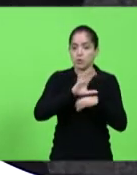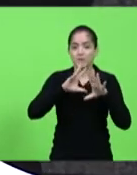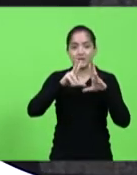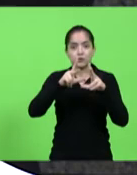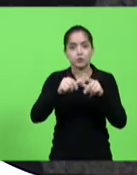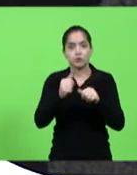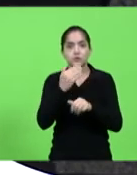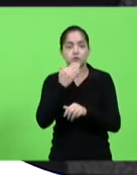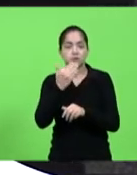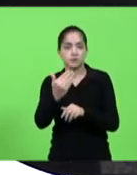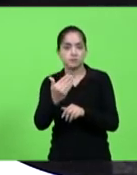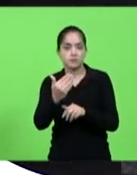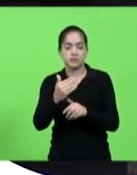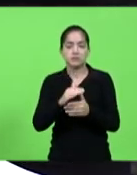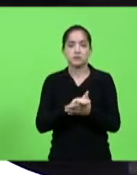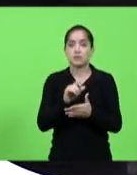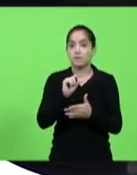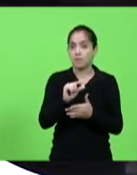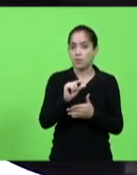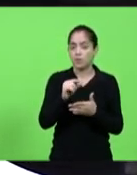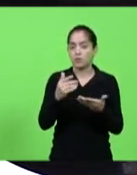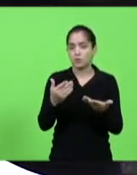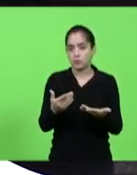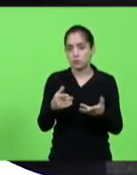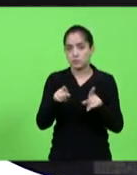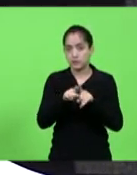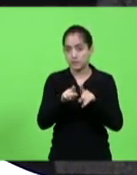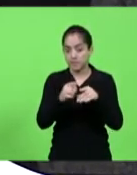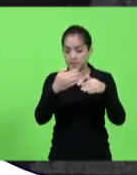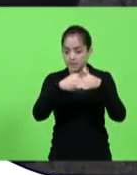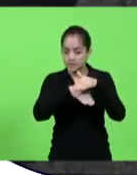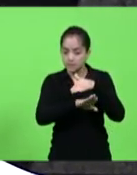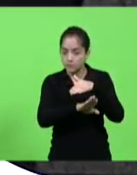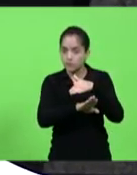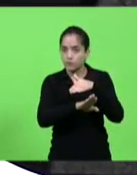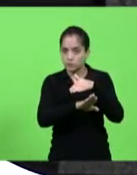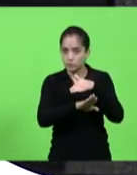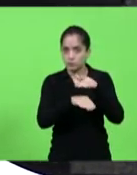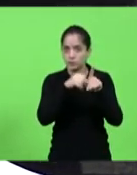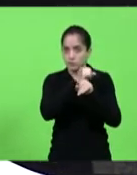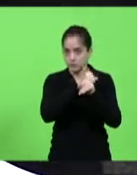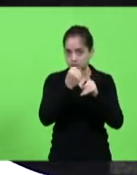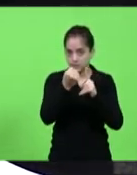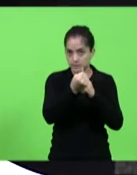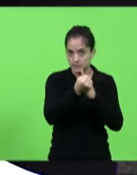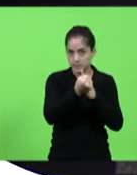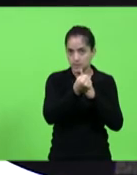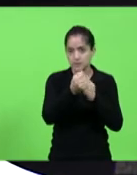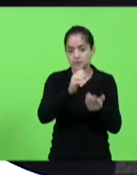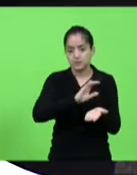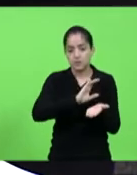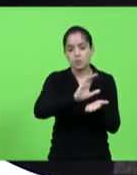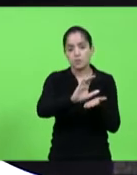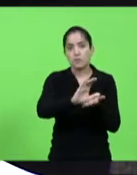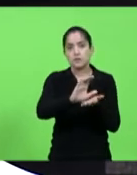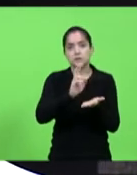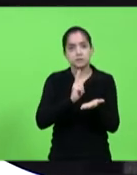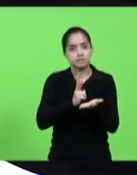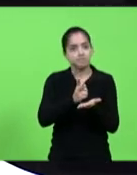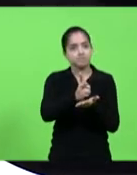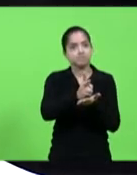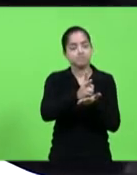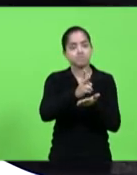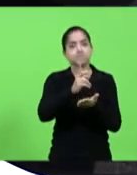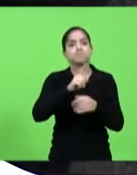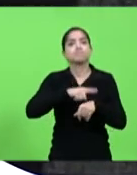demandas municipais. Ademais, o Fundo Estadual da Assistência, com repasse regular e automático,